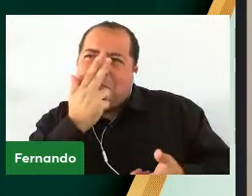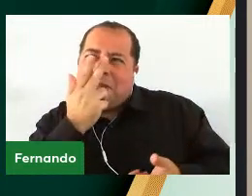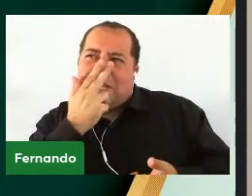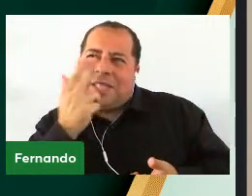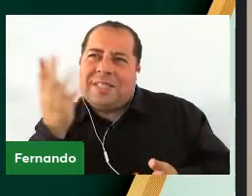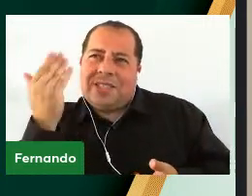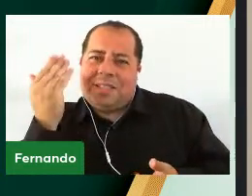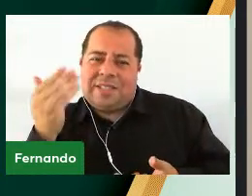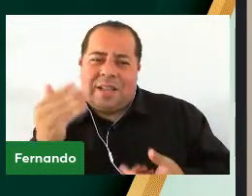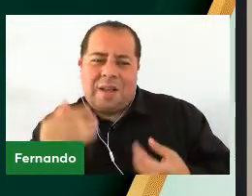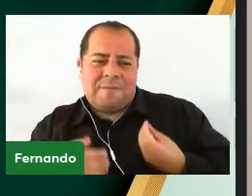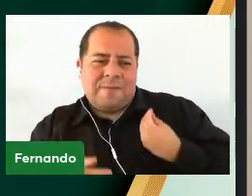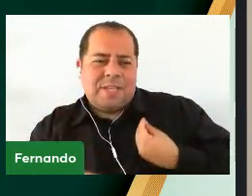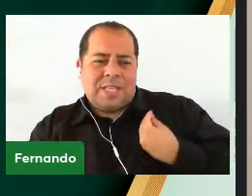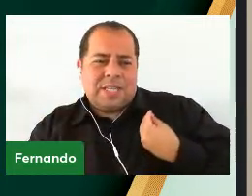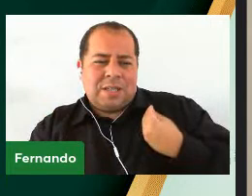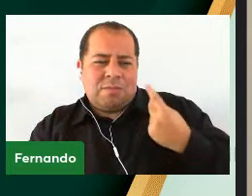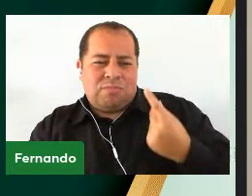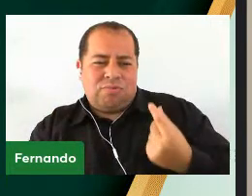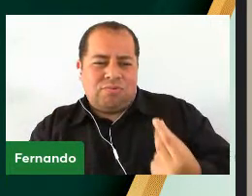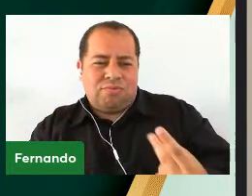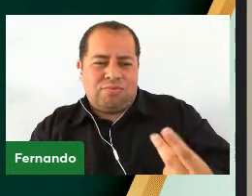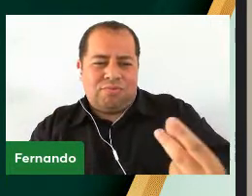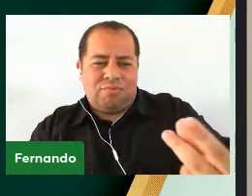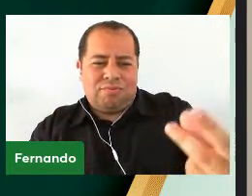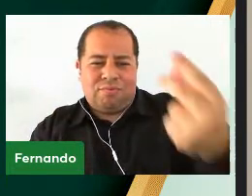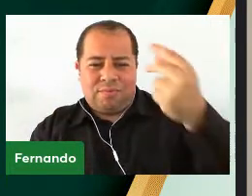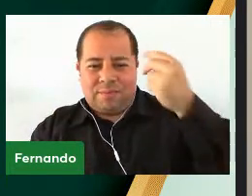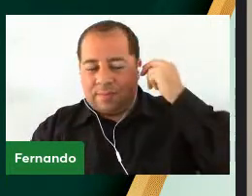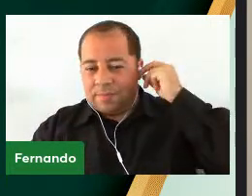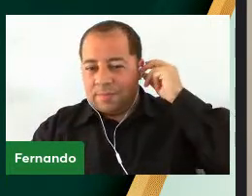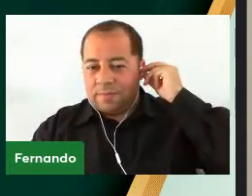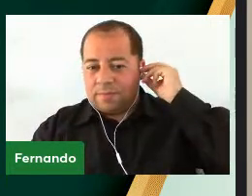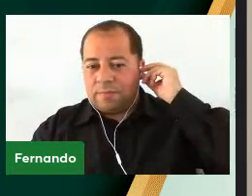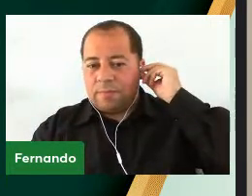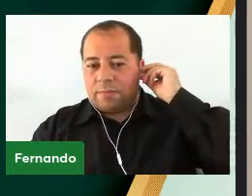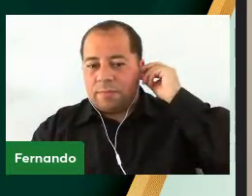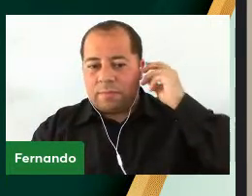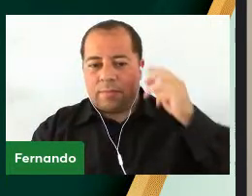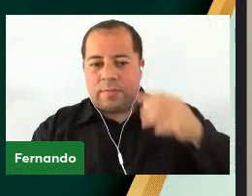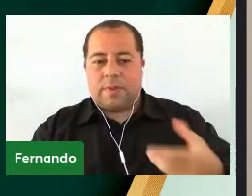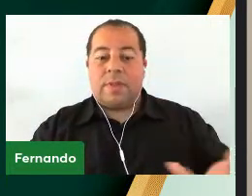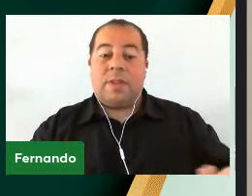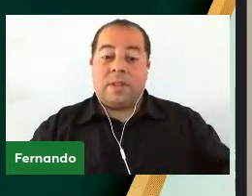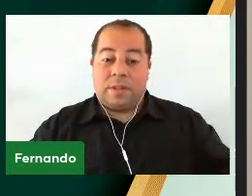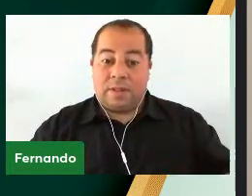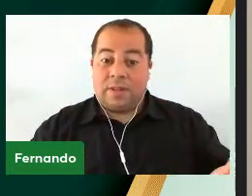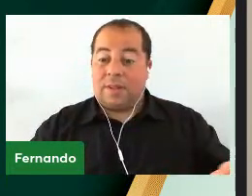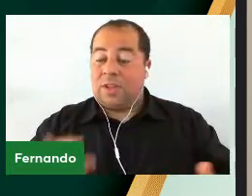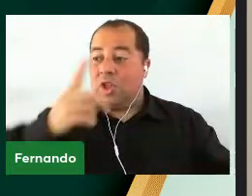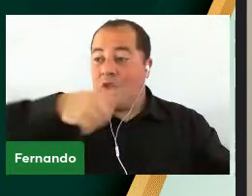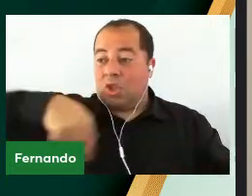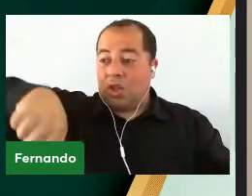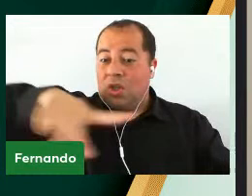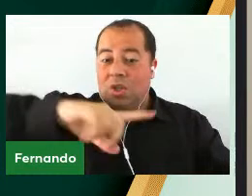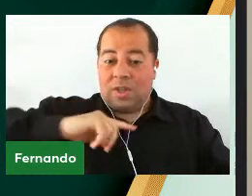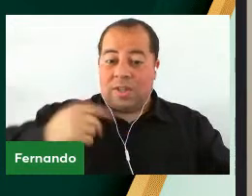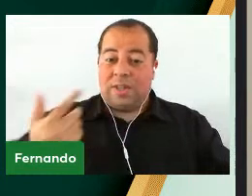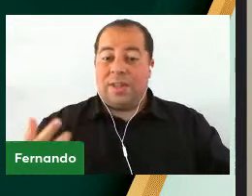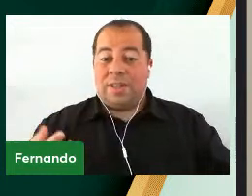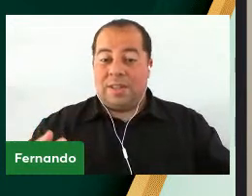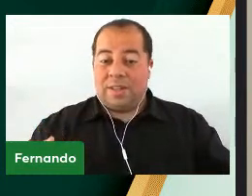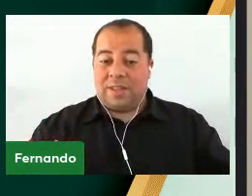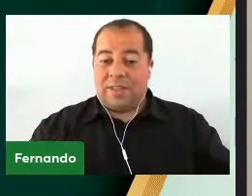muitos momentos Eterna Ou parecia Que todos Estaríamos No final Da nossa